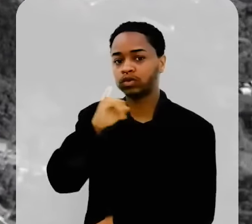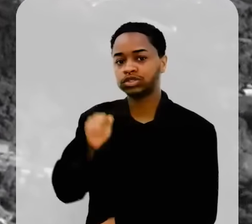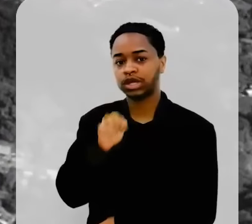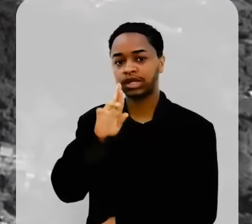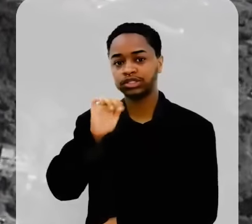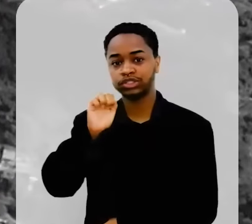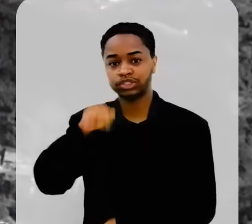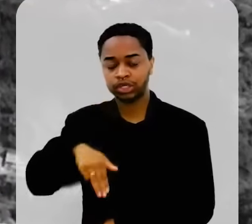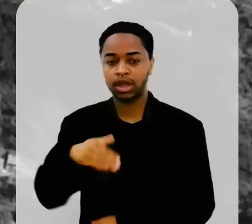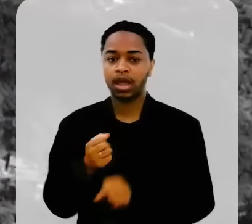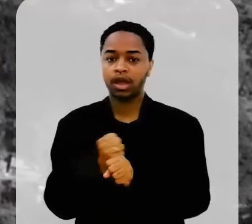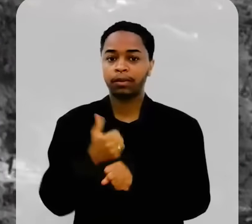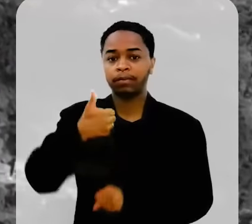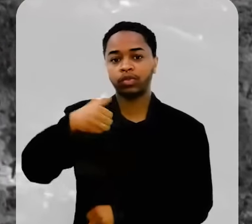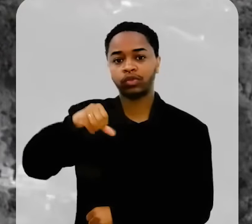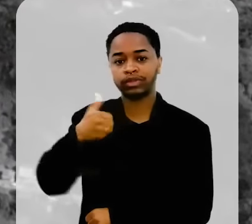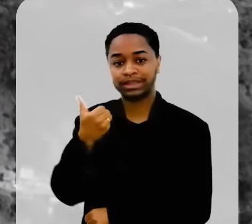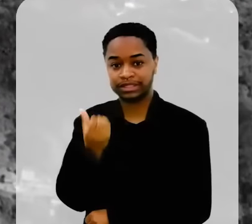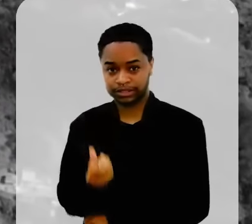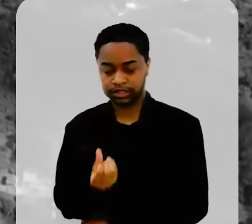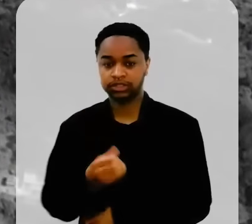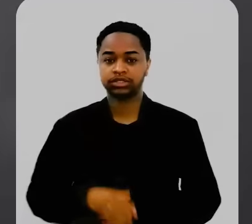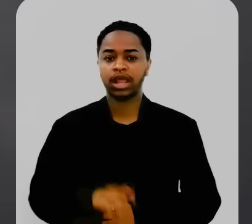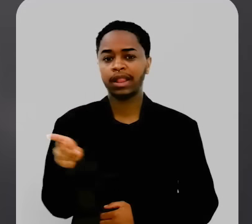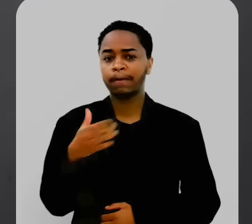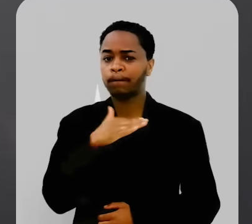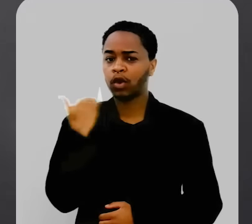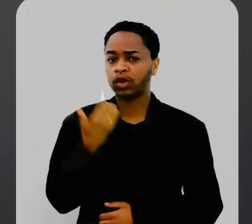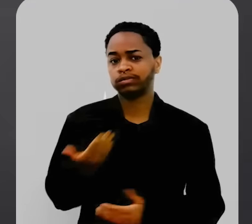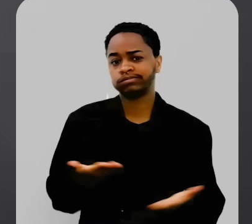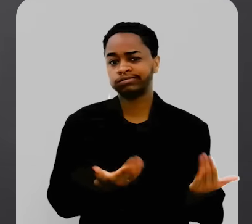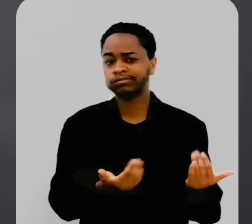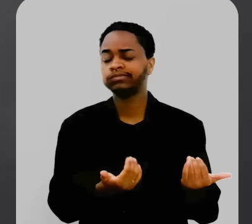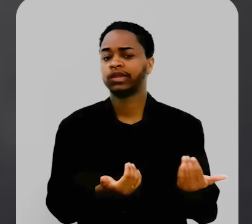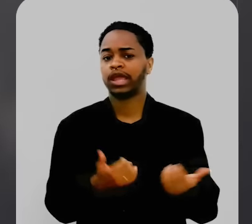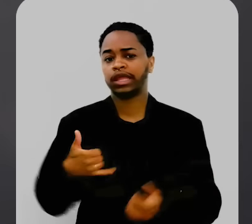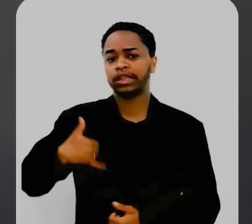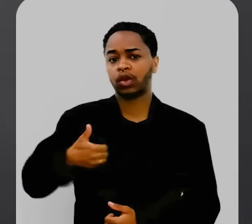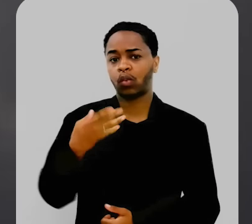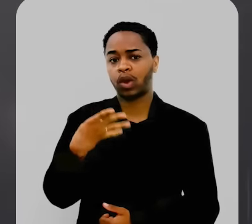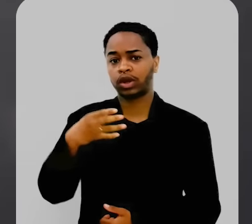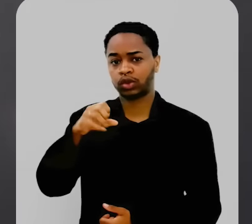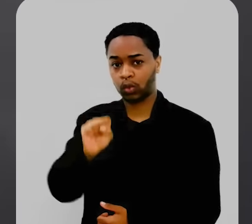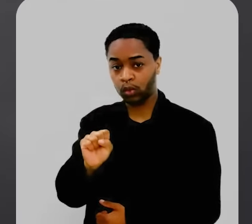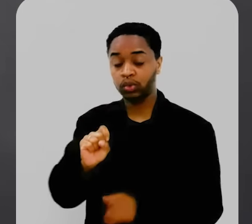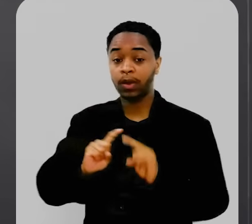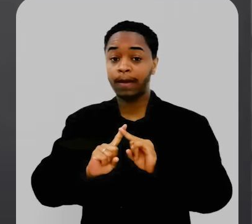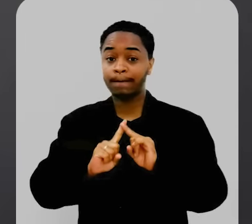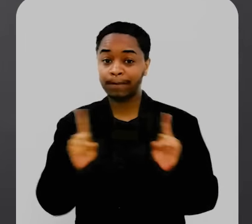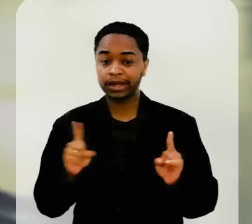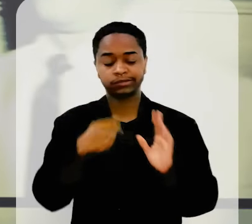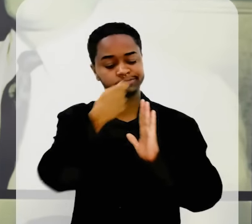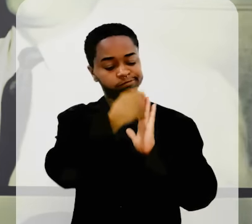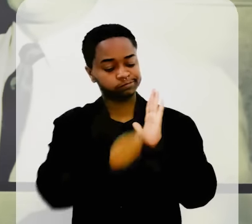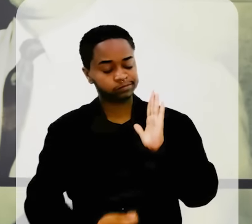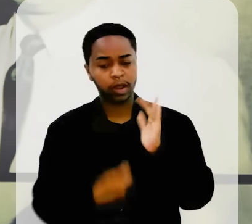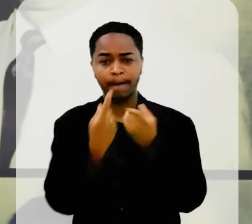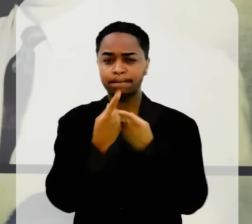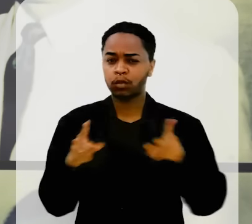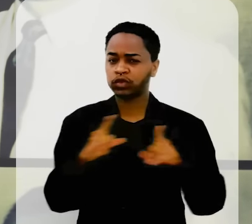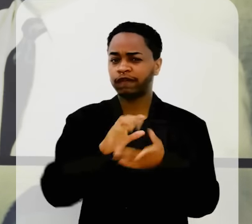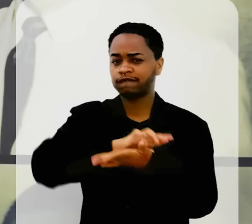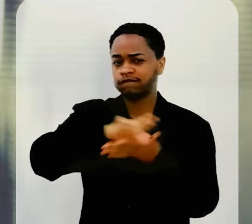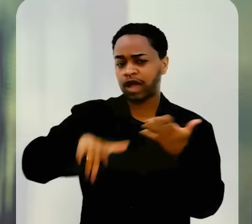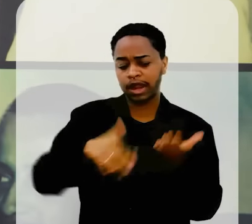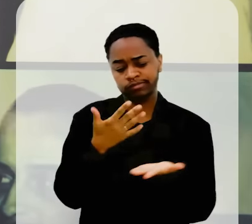Rio de Janeiro, em 1916. Morreu jovem, aos 48 anos de idade, mas foi compositor de